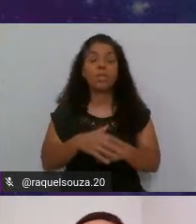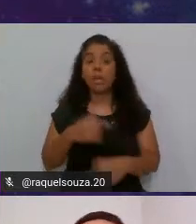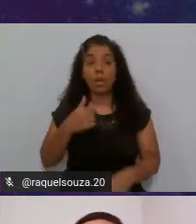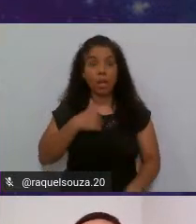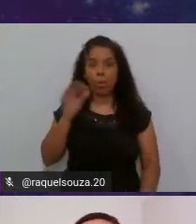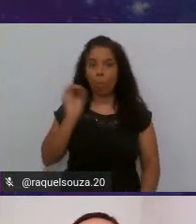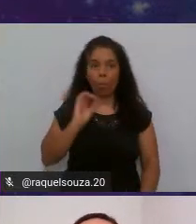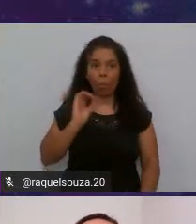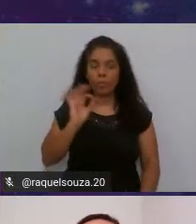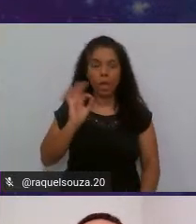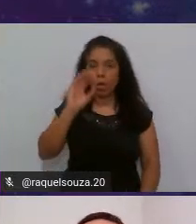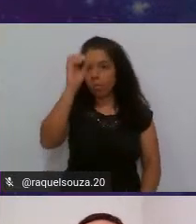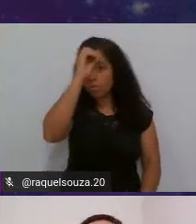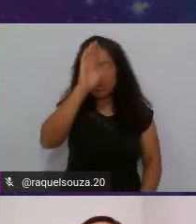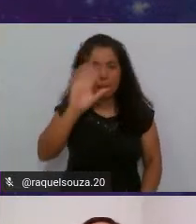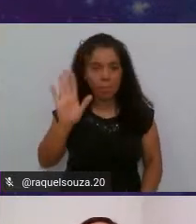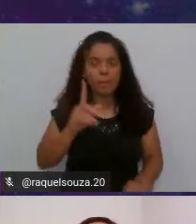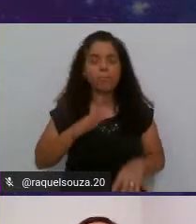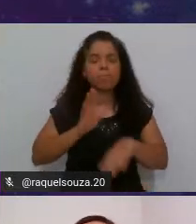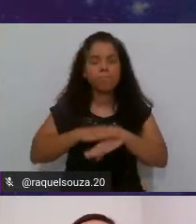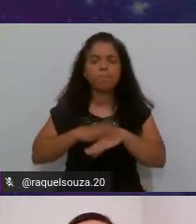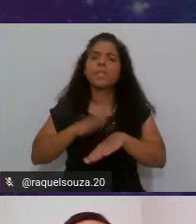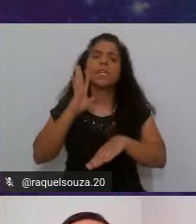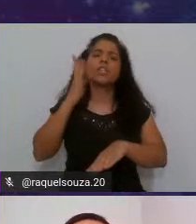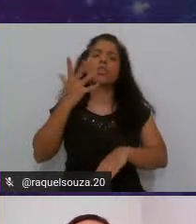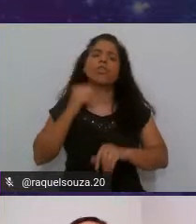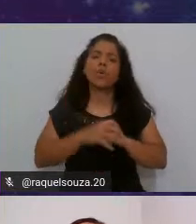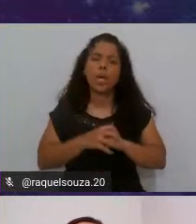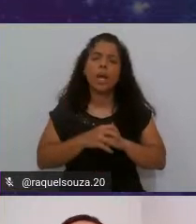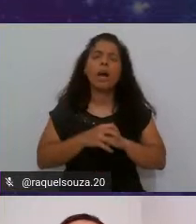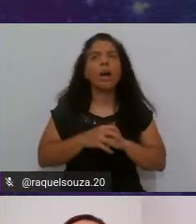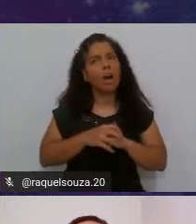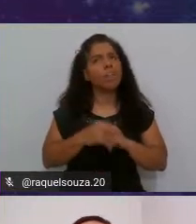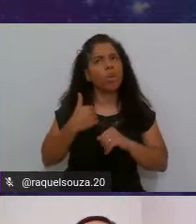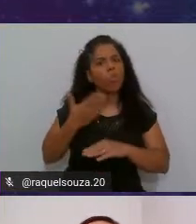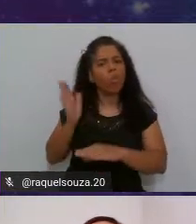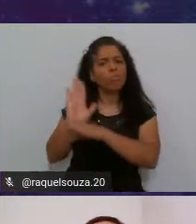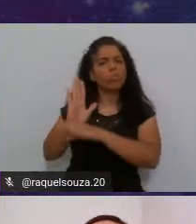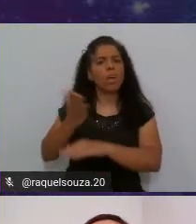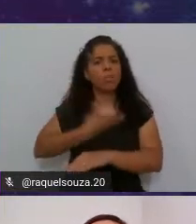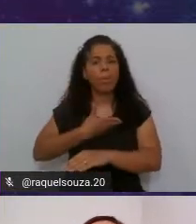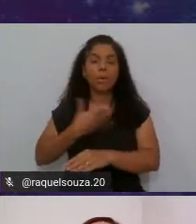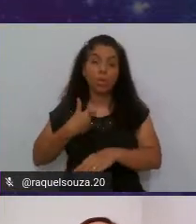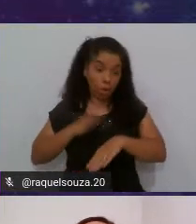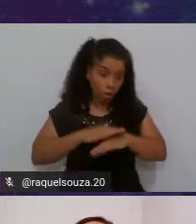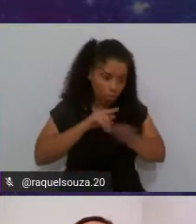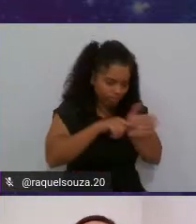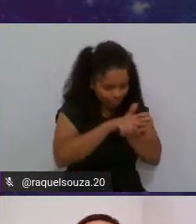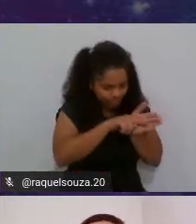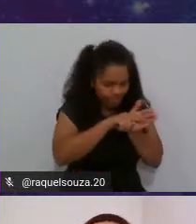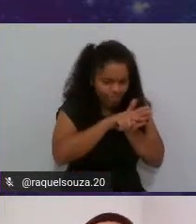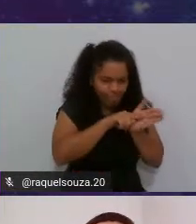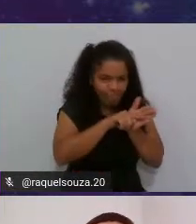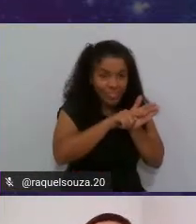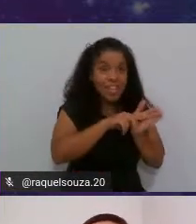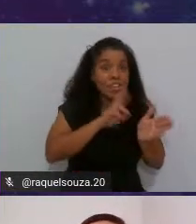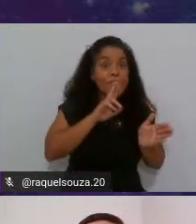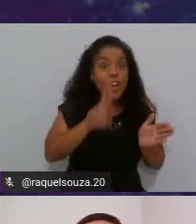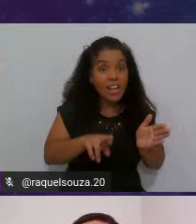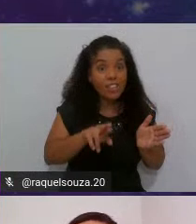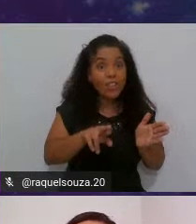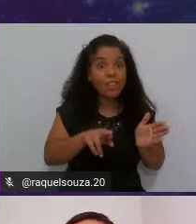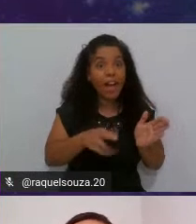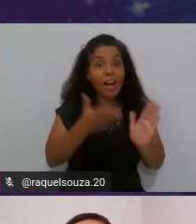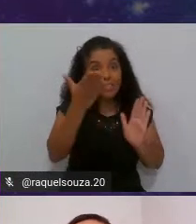sabia o que é que eu resolvi resolvi ajudar meu amigo pesquisar e o resultado desse post